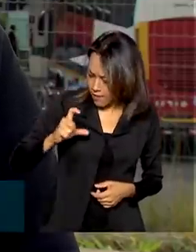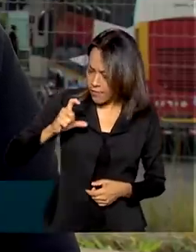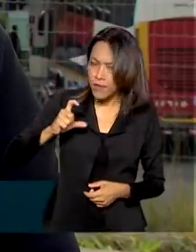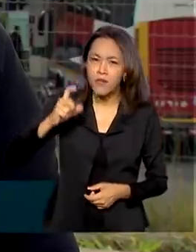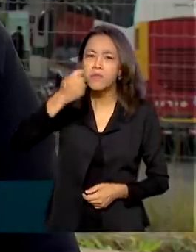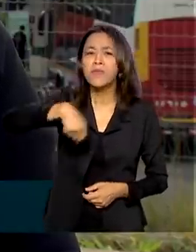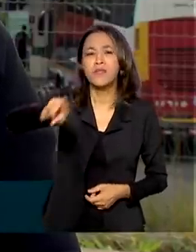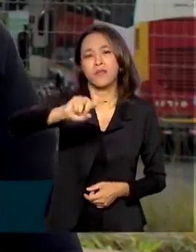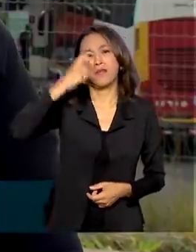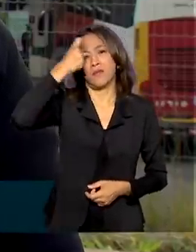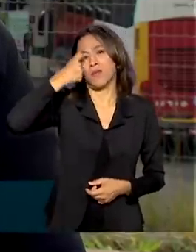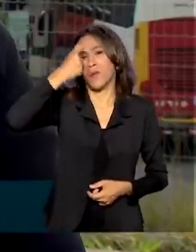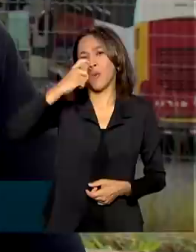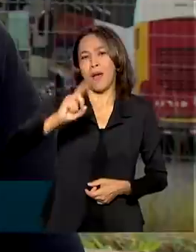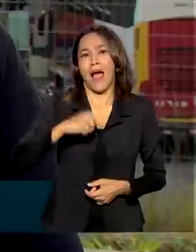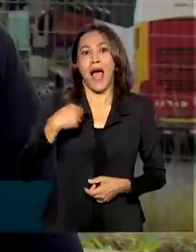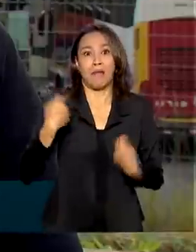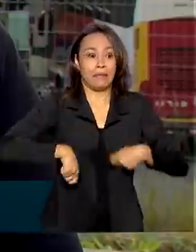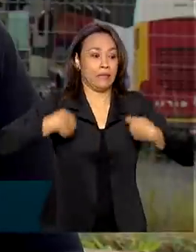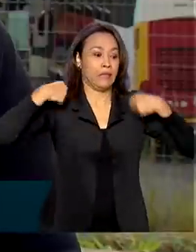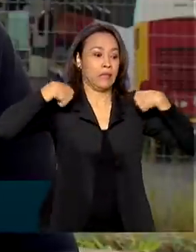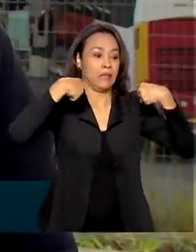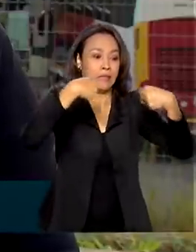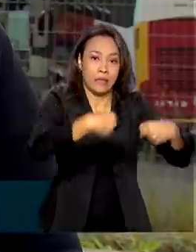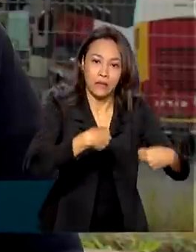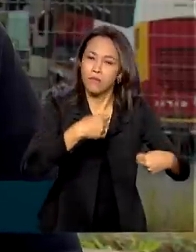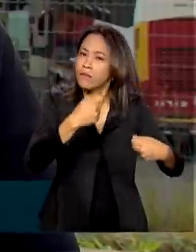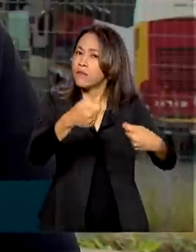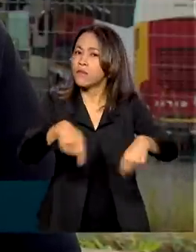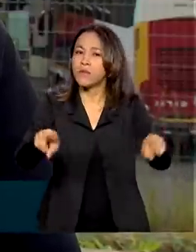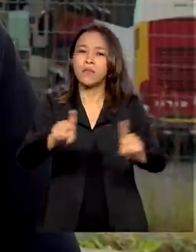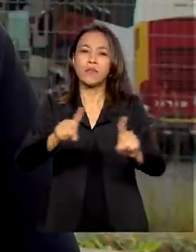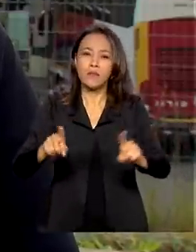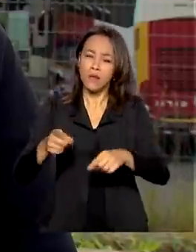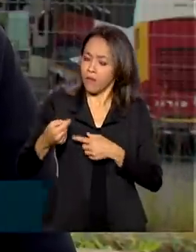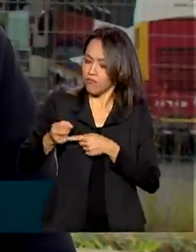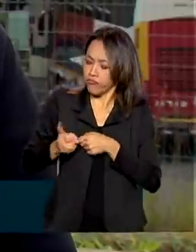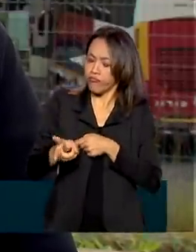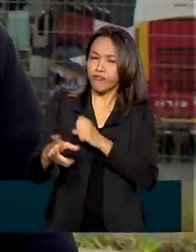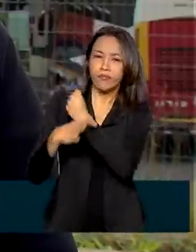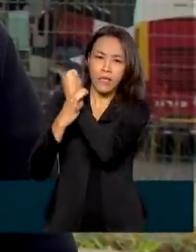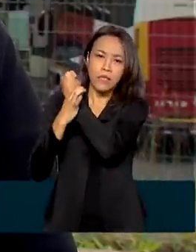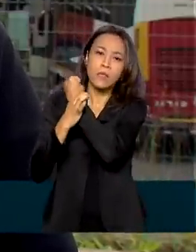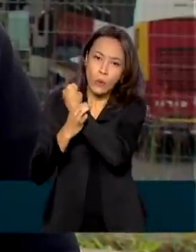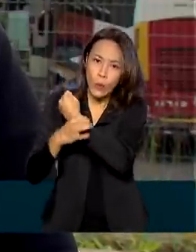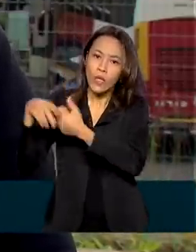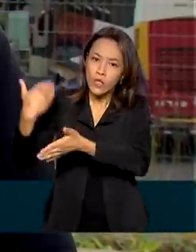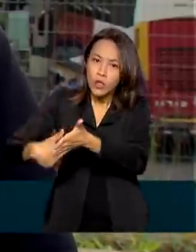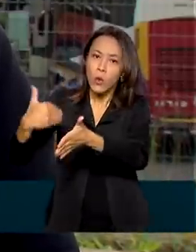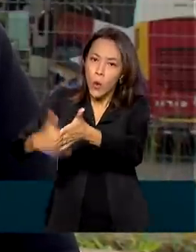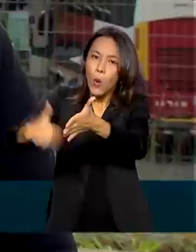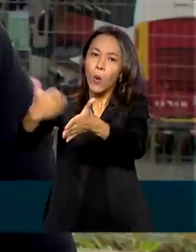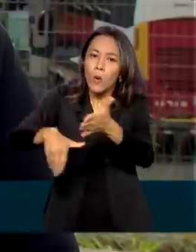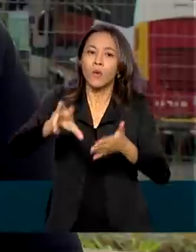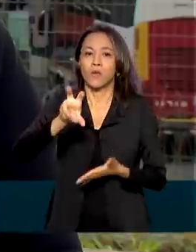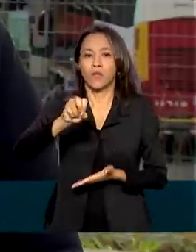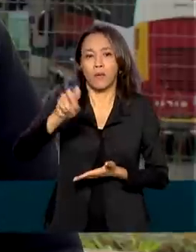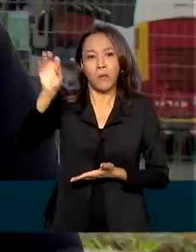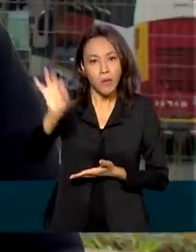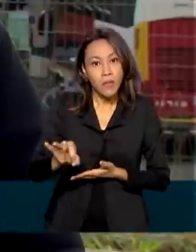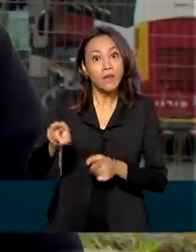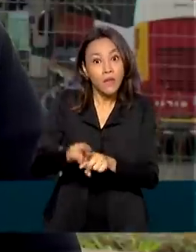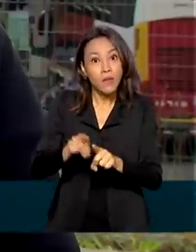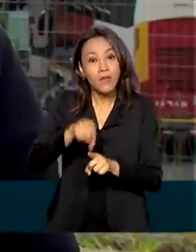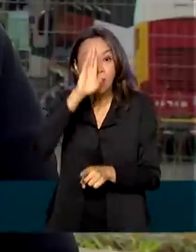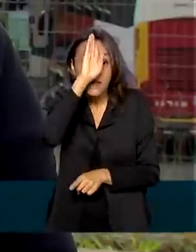precisa se preocupar em fazer atualização agora. É que a carteirinha segue garantindo o desconto mínimo de 50% e até a